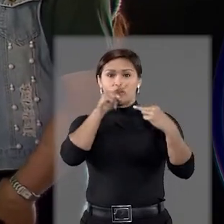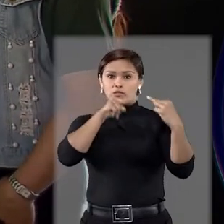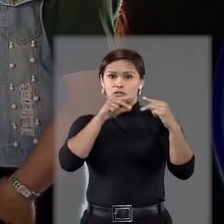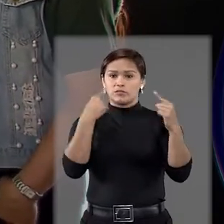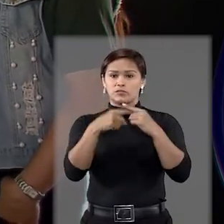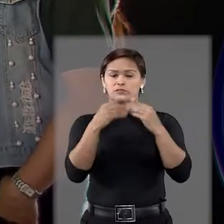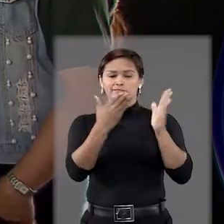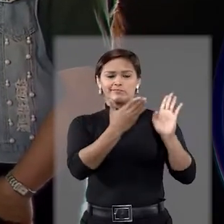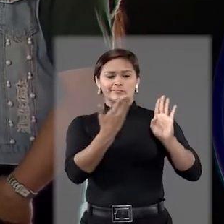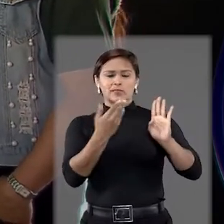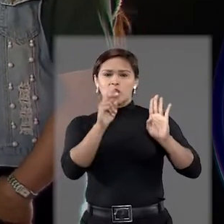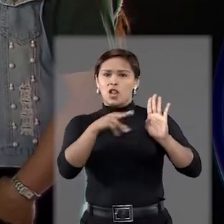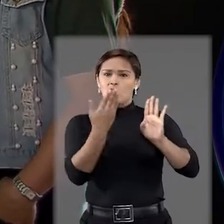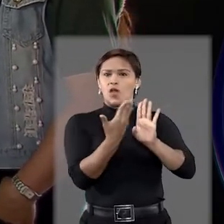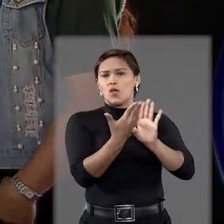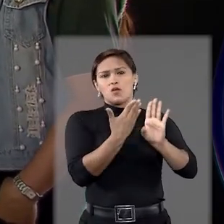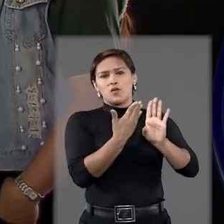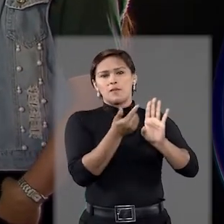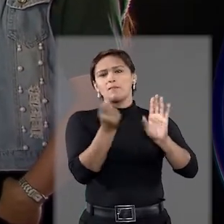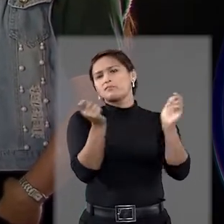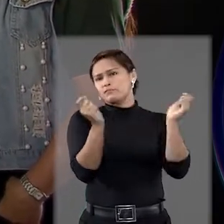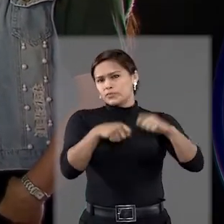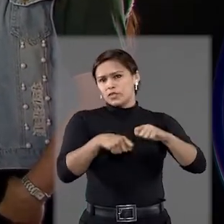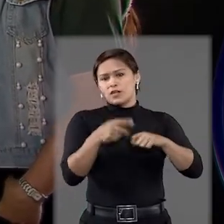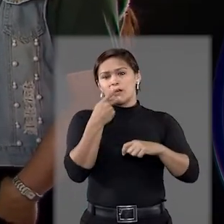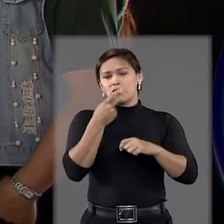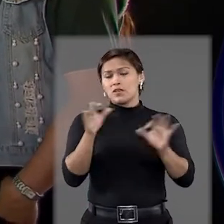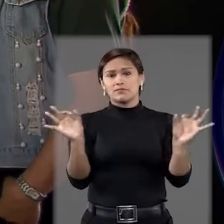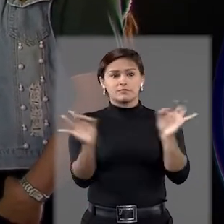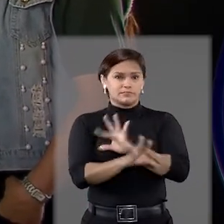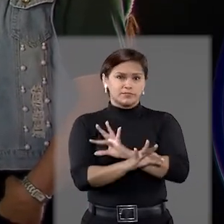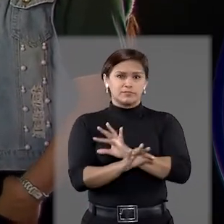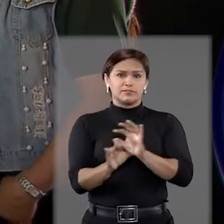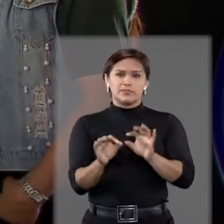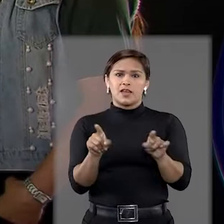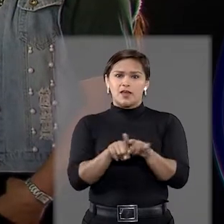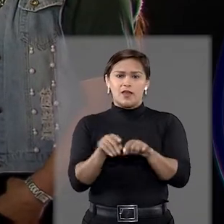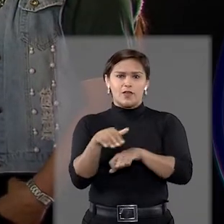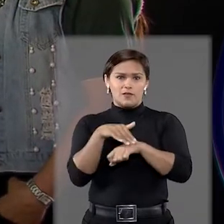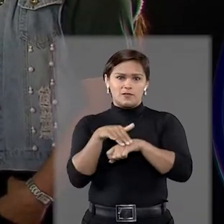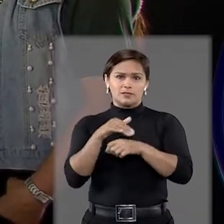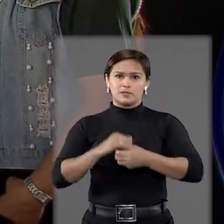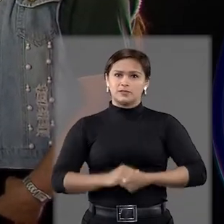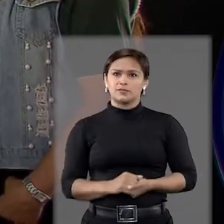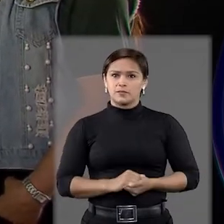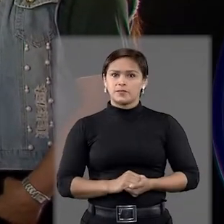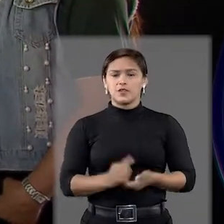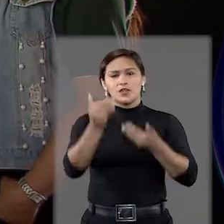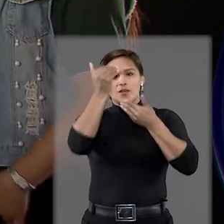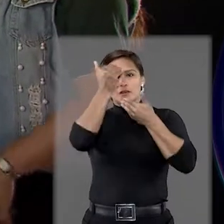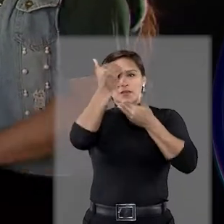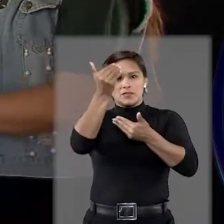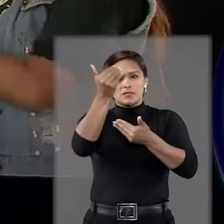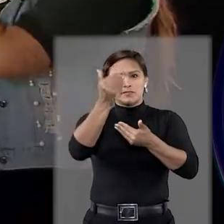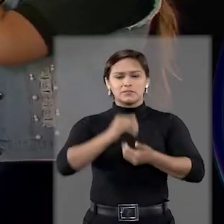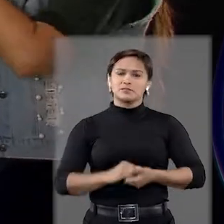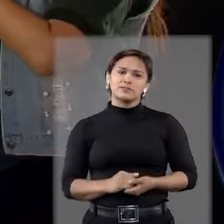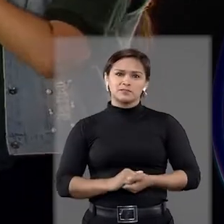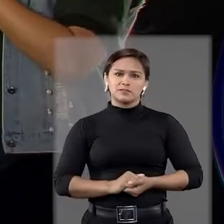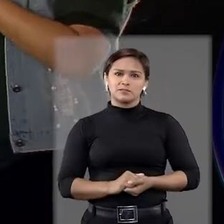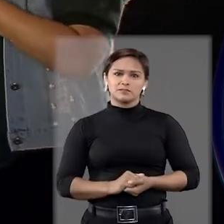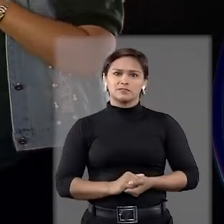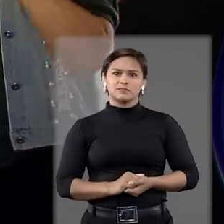contato visual, porque virar de lado ou de costas pode dizer que você está querendo encerrar a conversa. Muito obrigada,